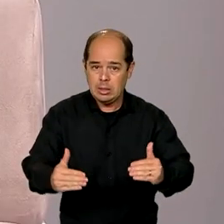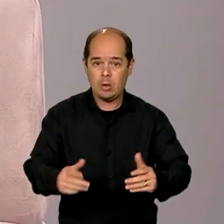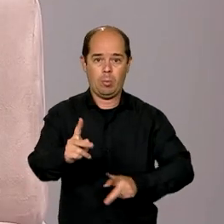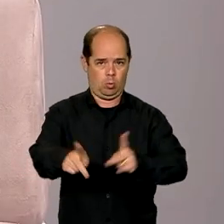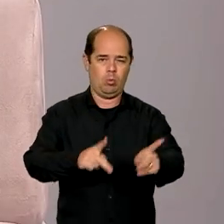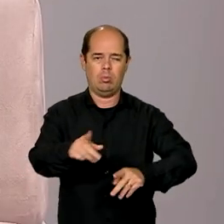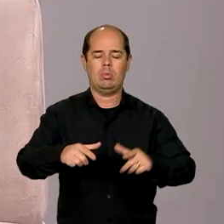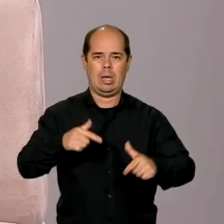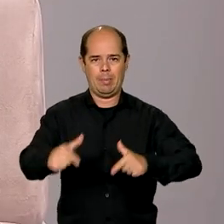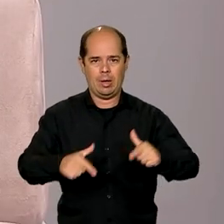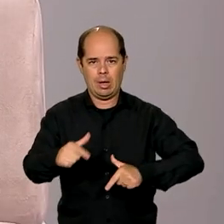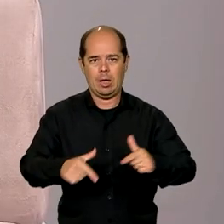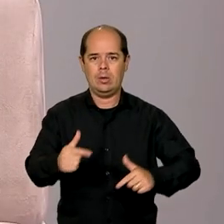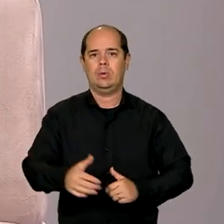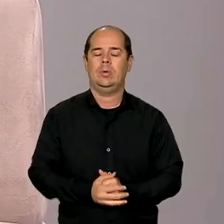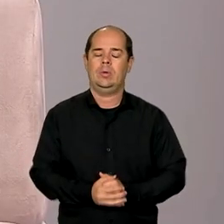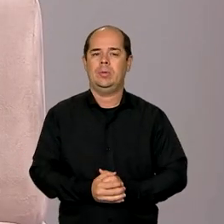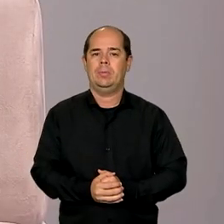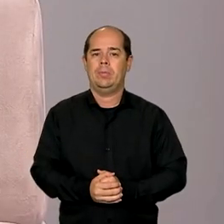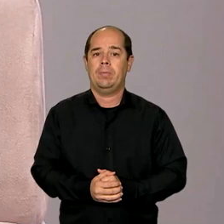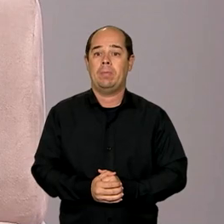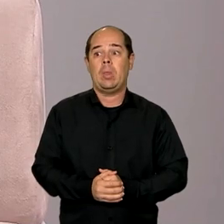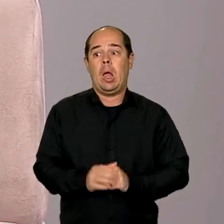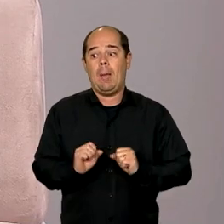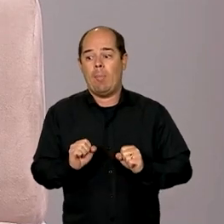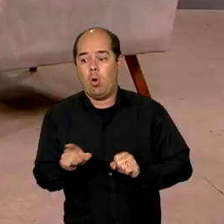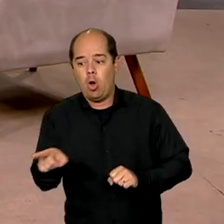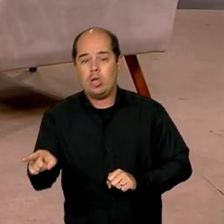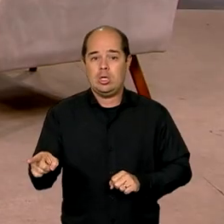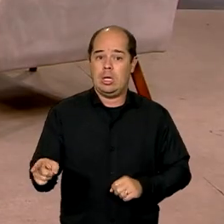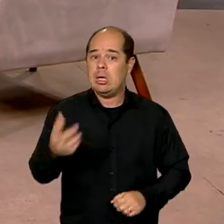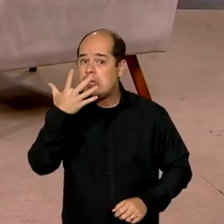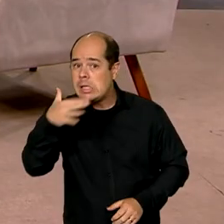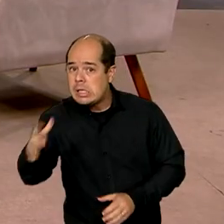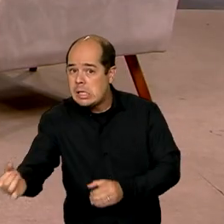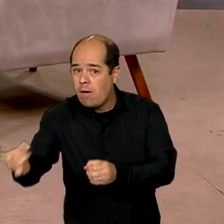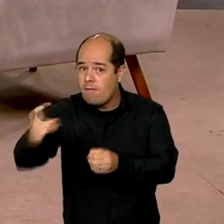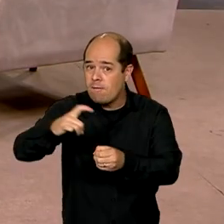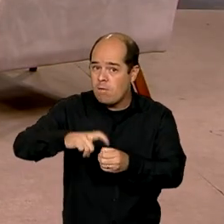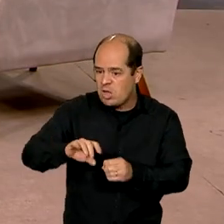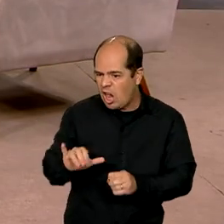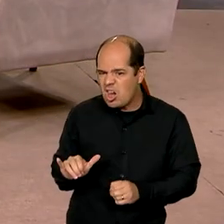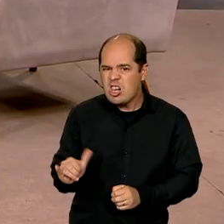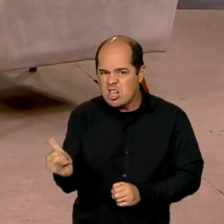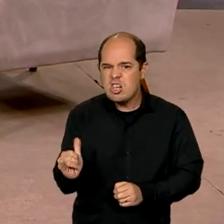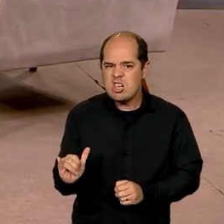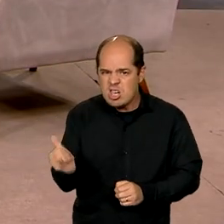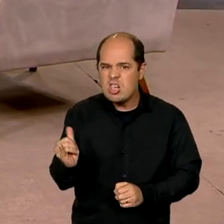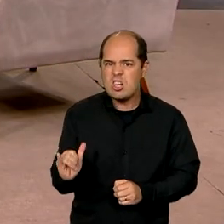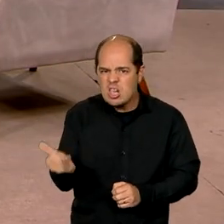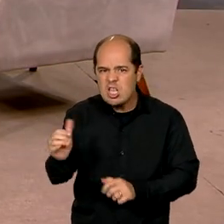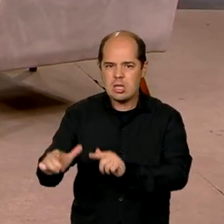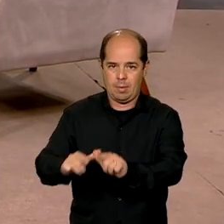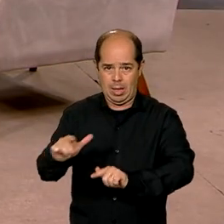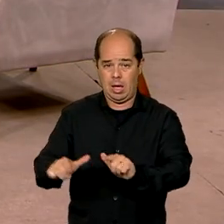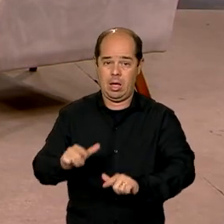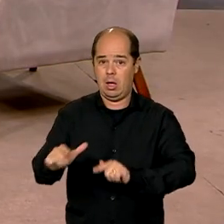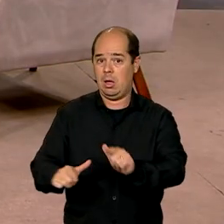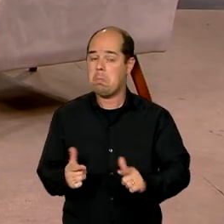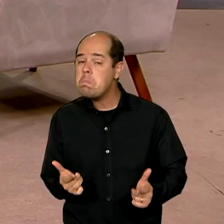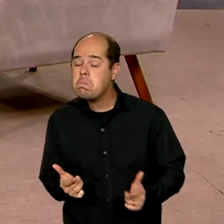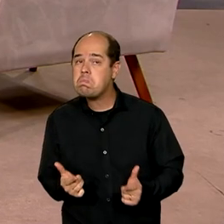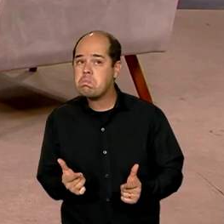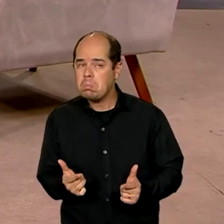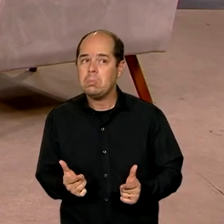de que a criança ou o adolescente retorne àquela condição de exploração. Nesses casos, que tipo de ação pode